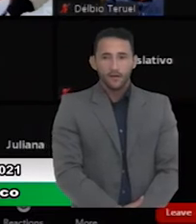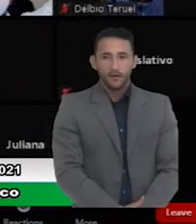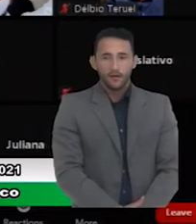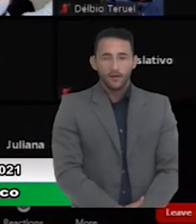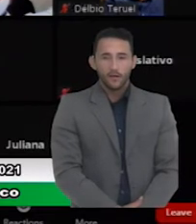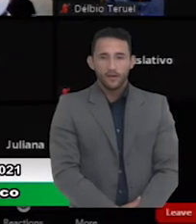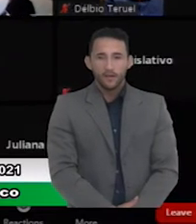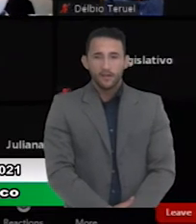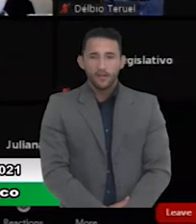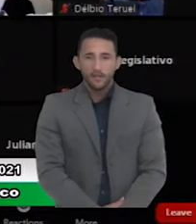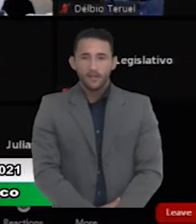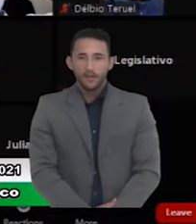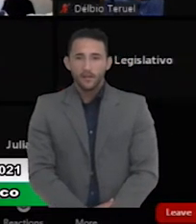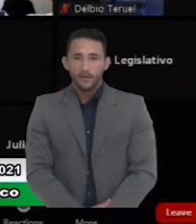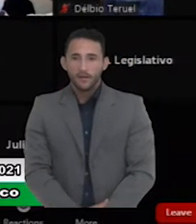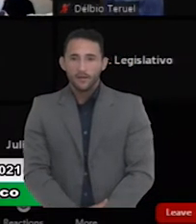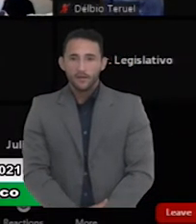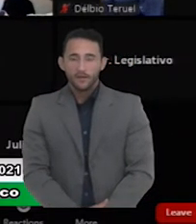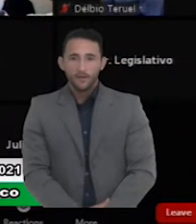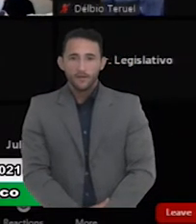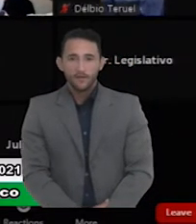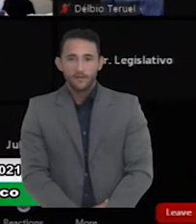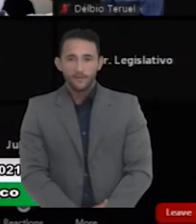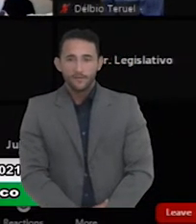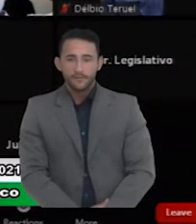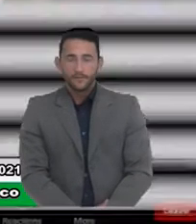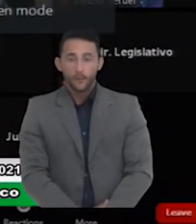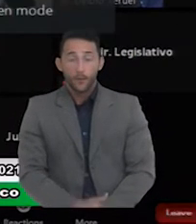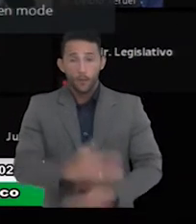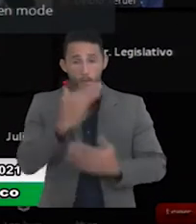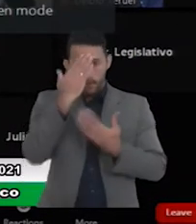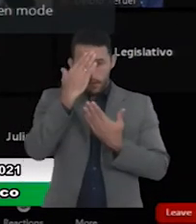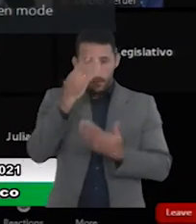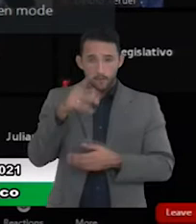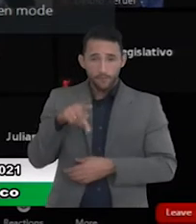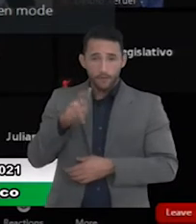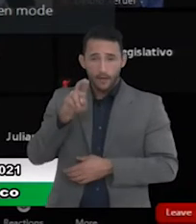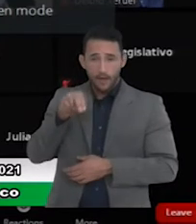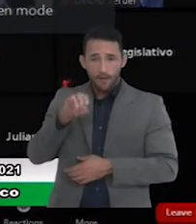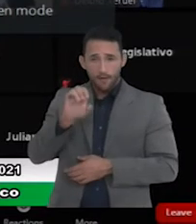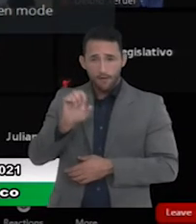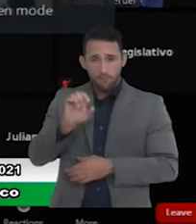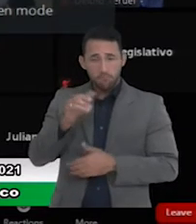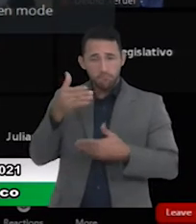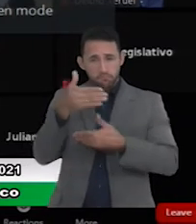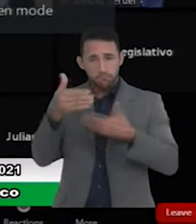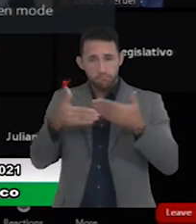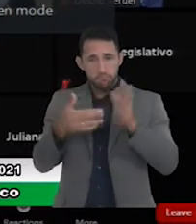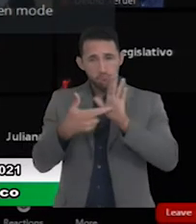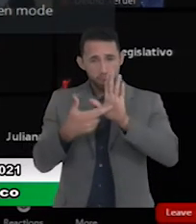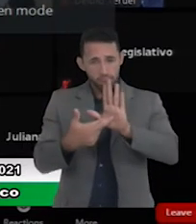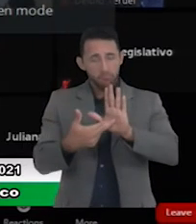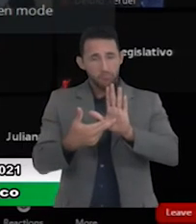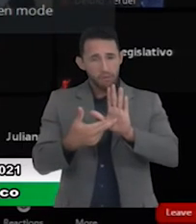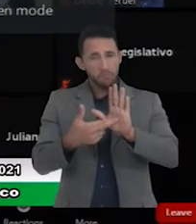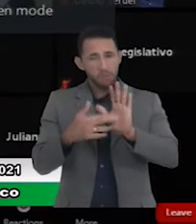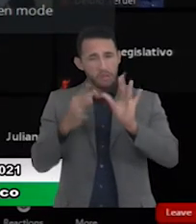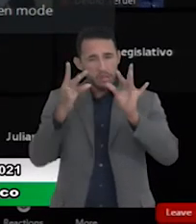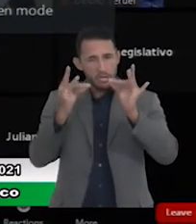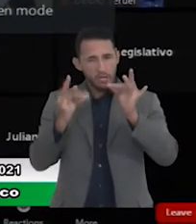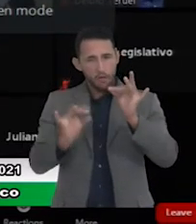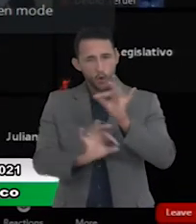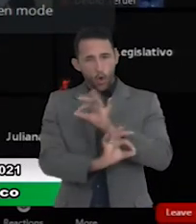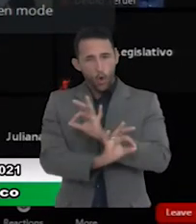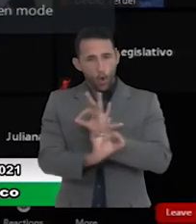Karine pelas suas considerações pela sua apresentação muito bem detalhada